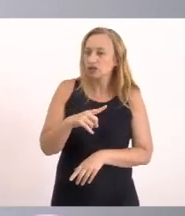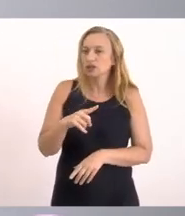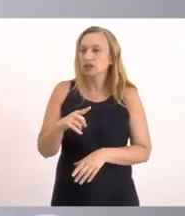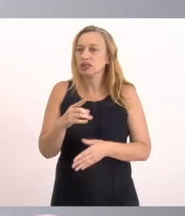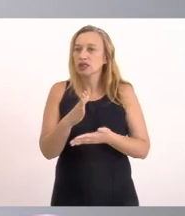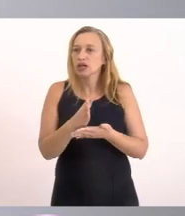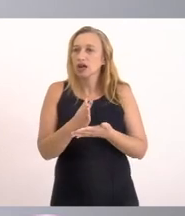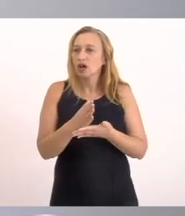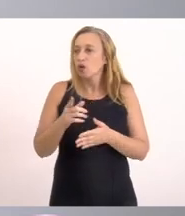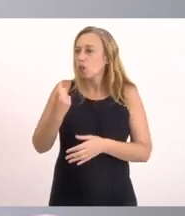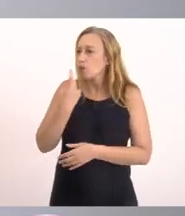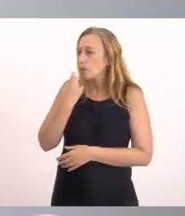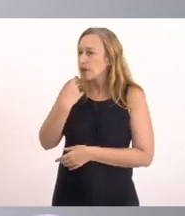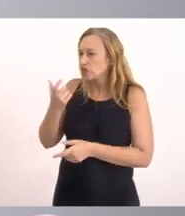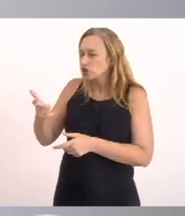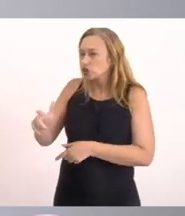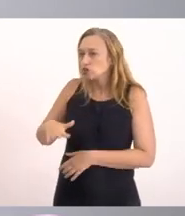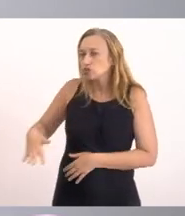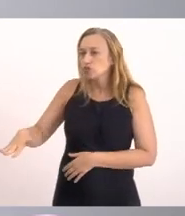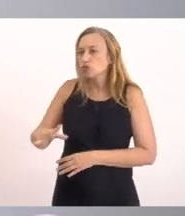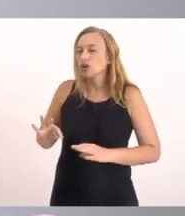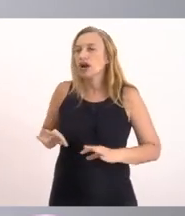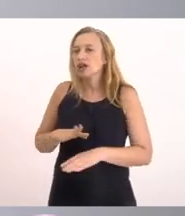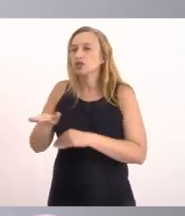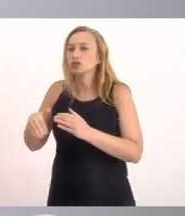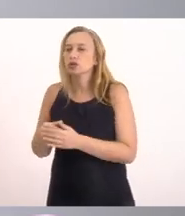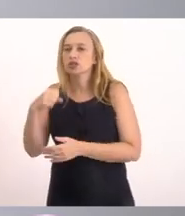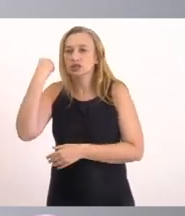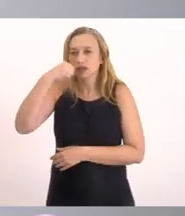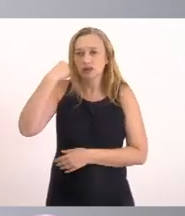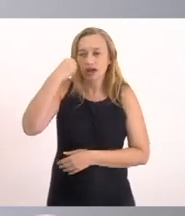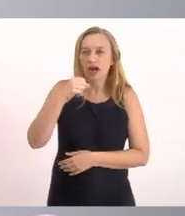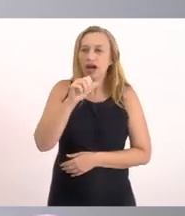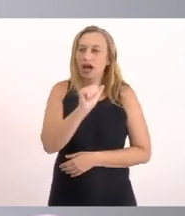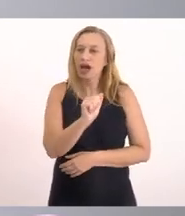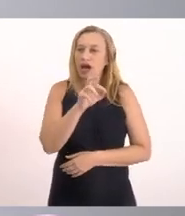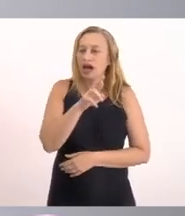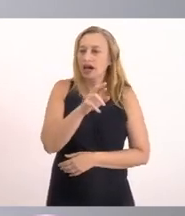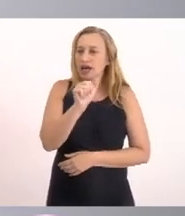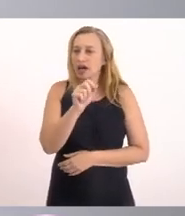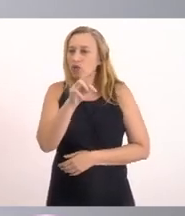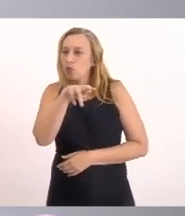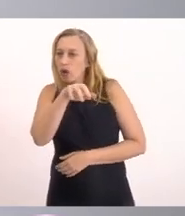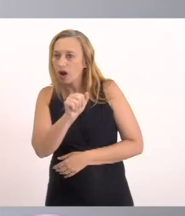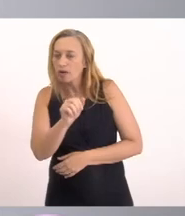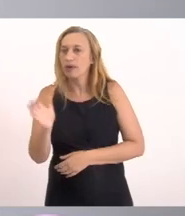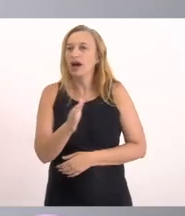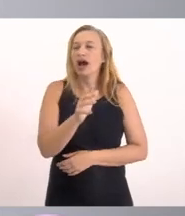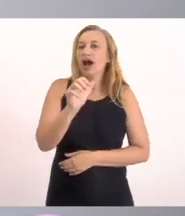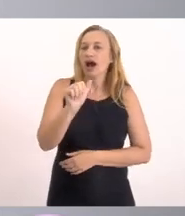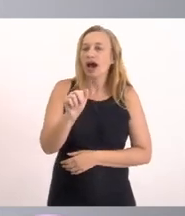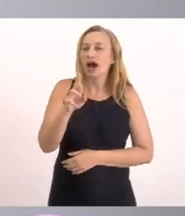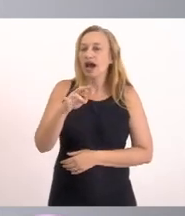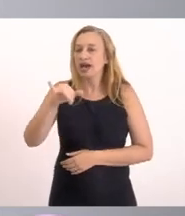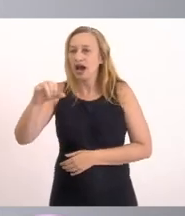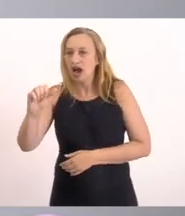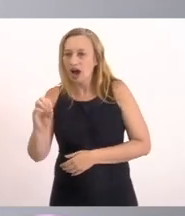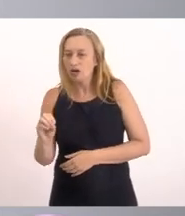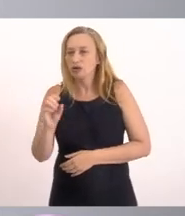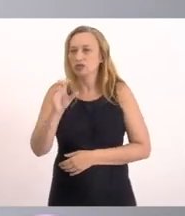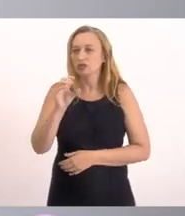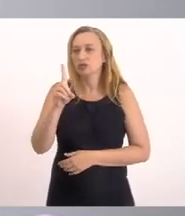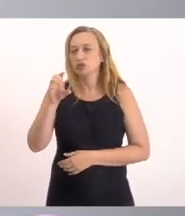peixes Que ali Dessa região toda Não só de Saquarema Mas de Araruama Arraial do Cabo Peixes que vão ali Procriar E depois